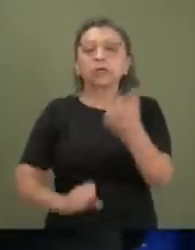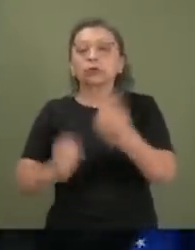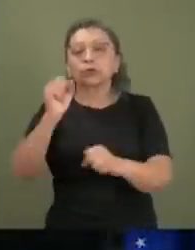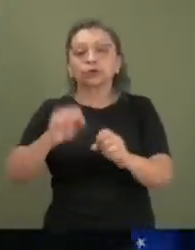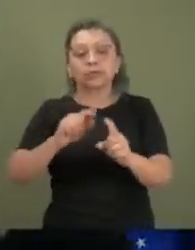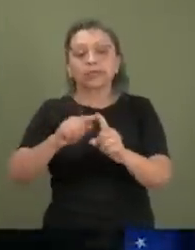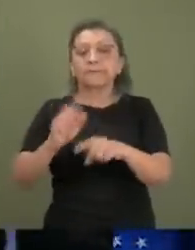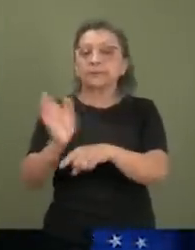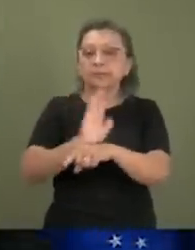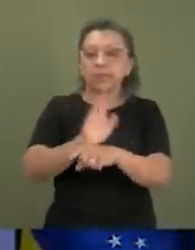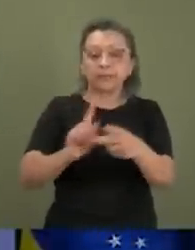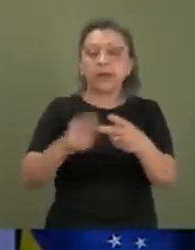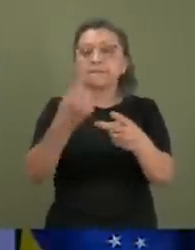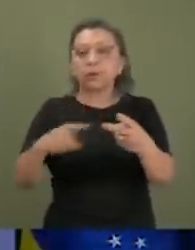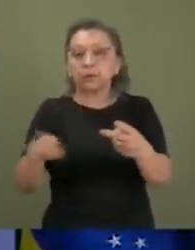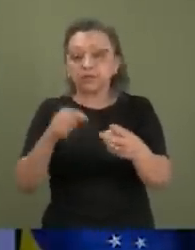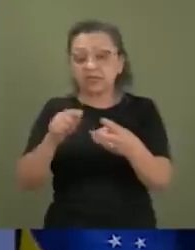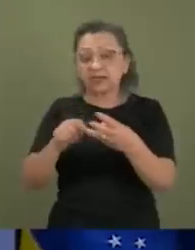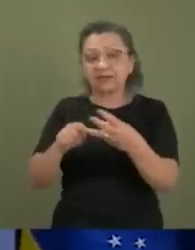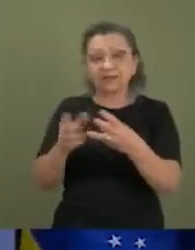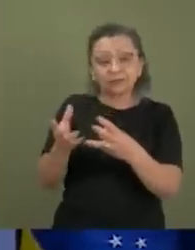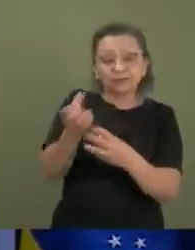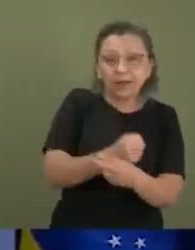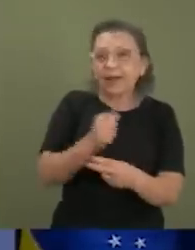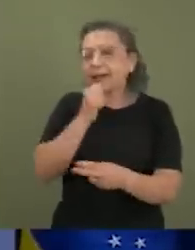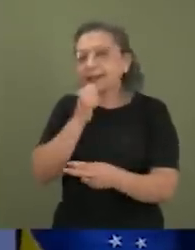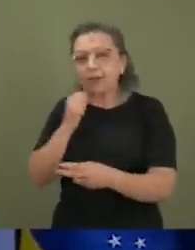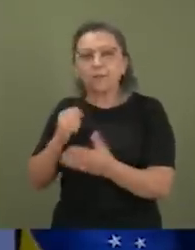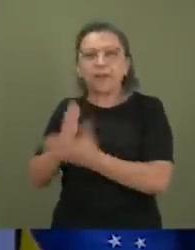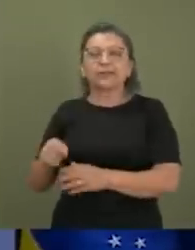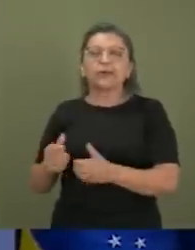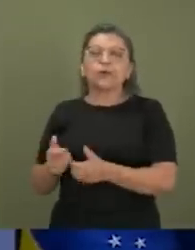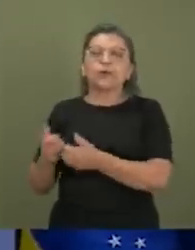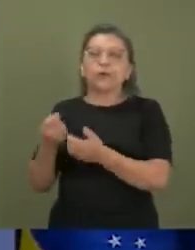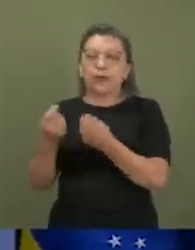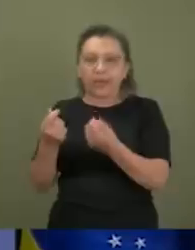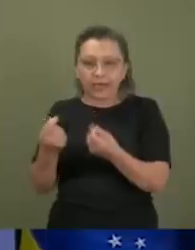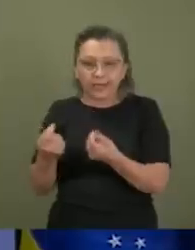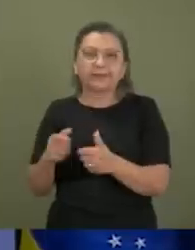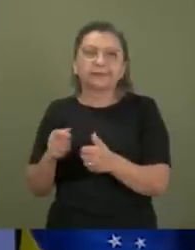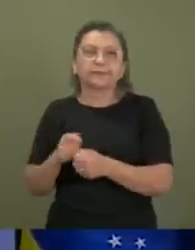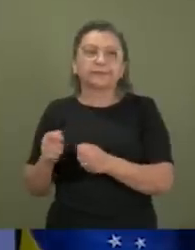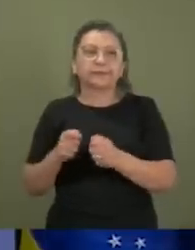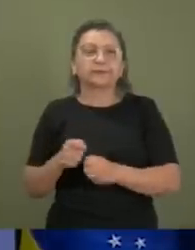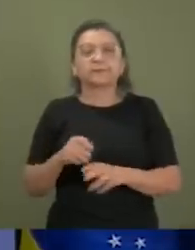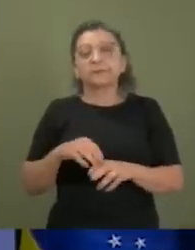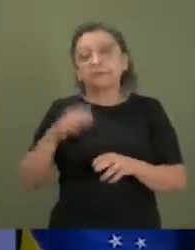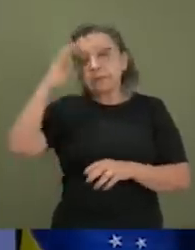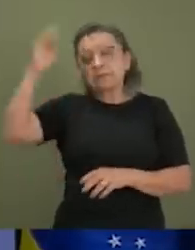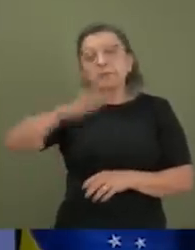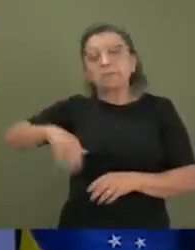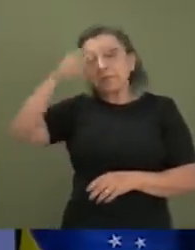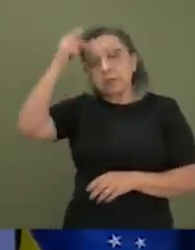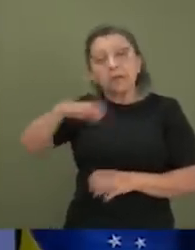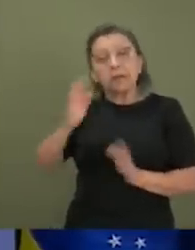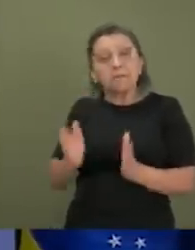somando música, você ainda não bate o quanto de emprego e de renda os videogames geram. Principalmente para a camada mais pobre da população,